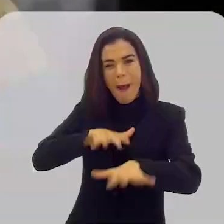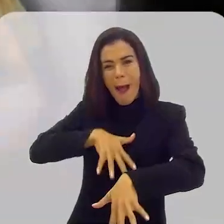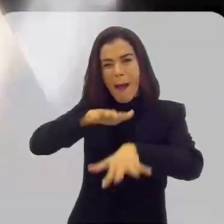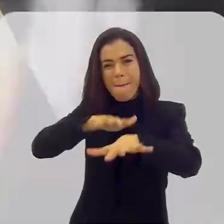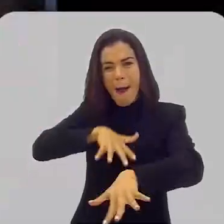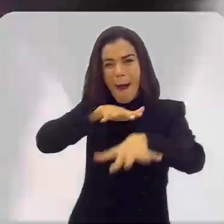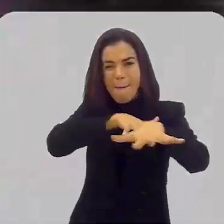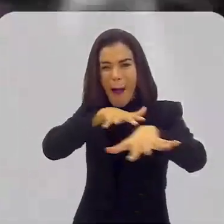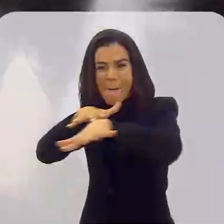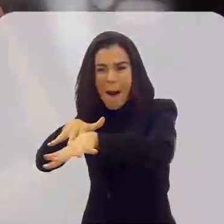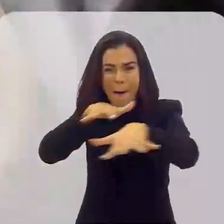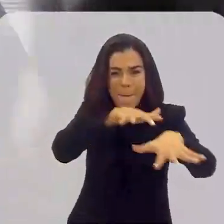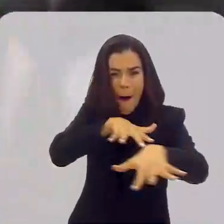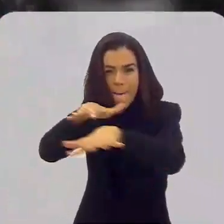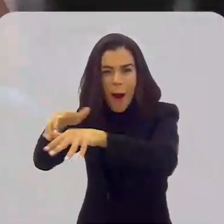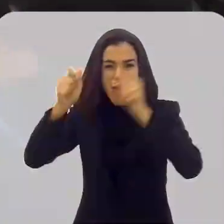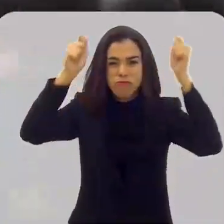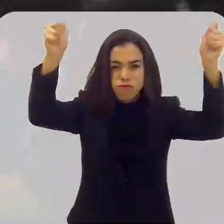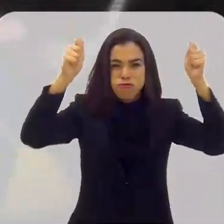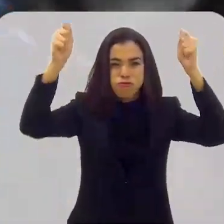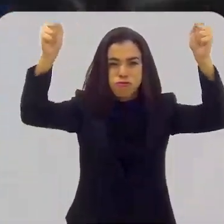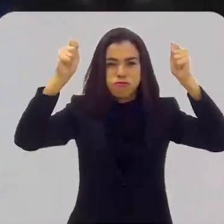E manifestações